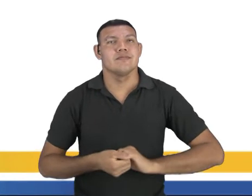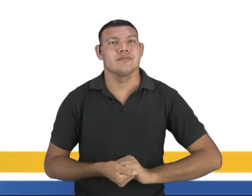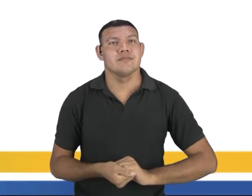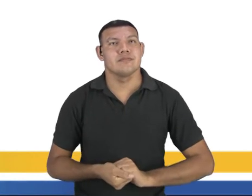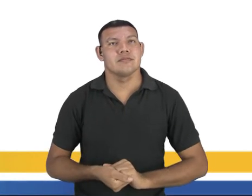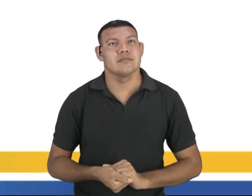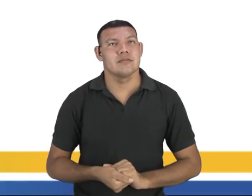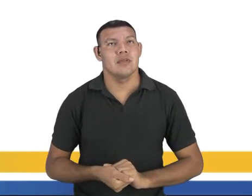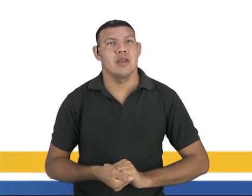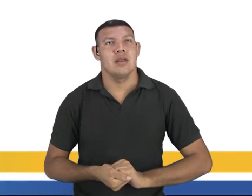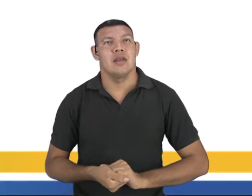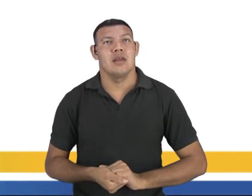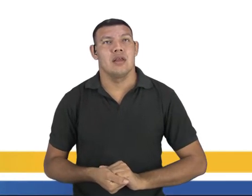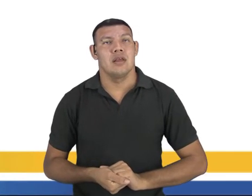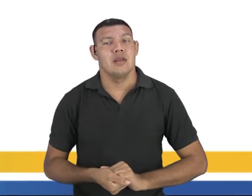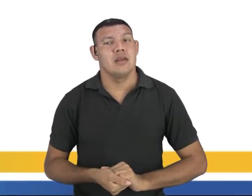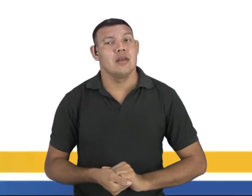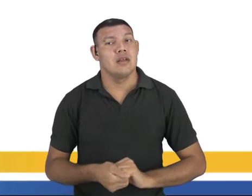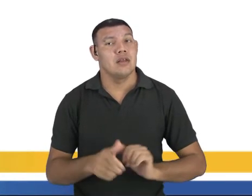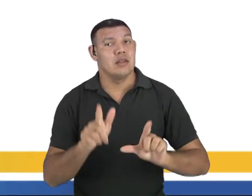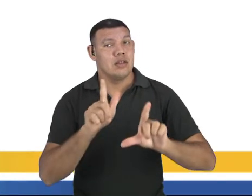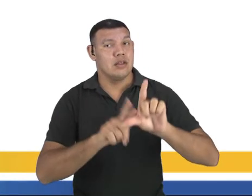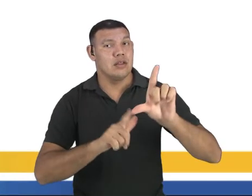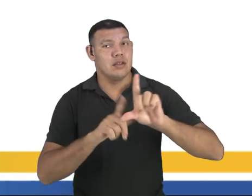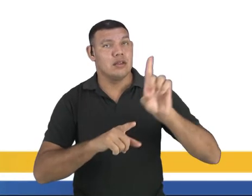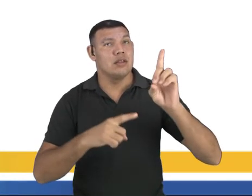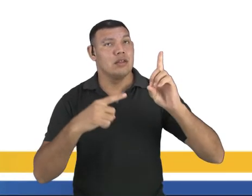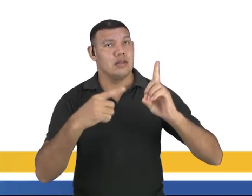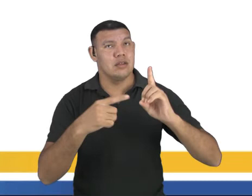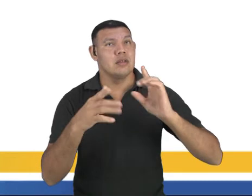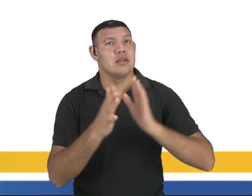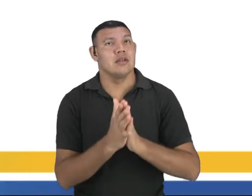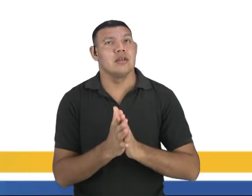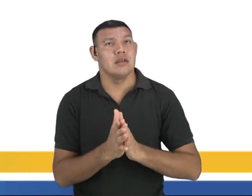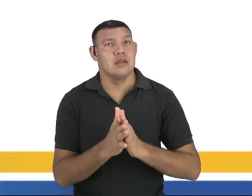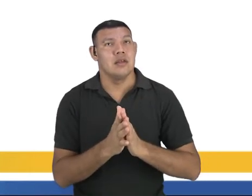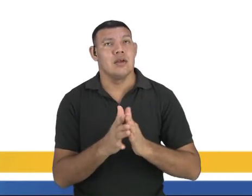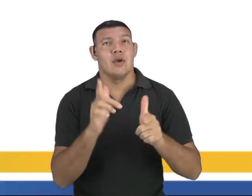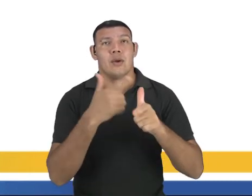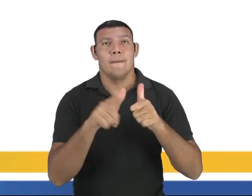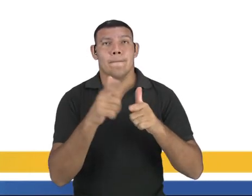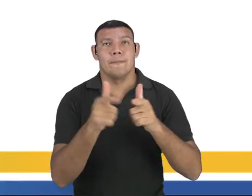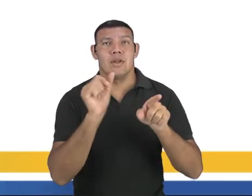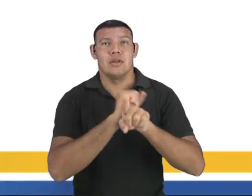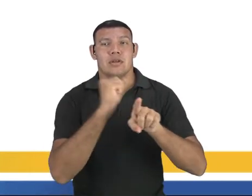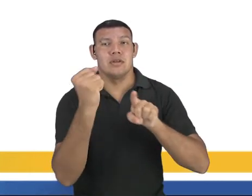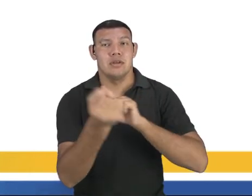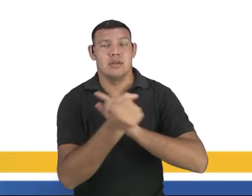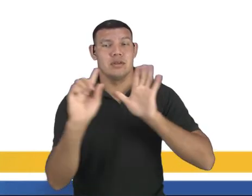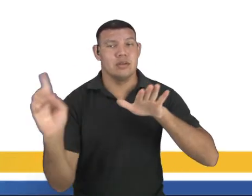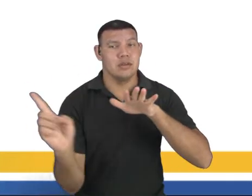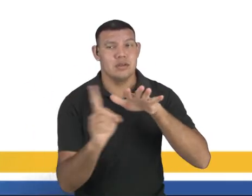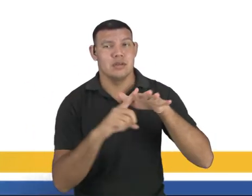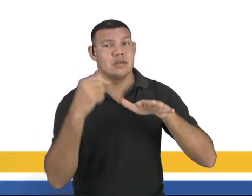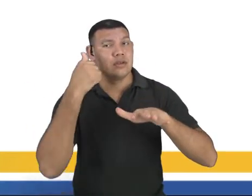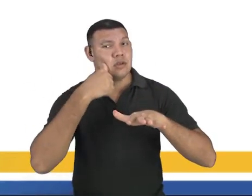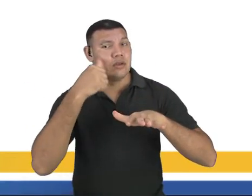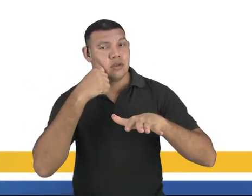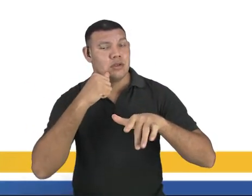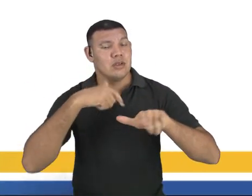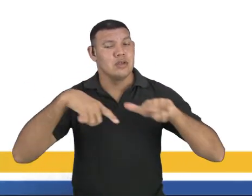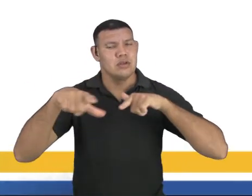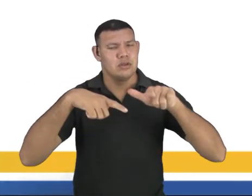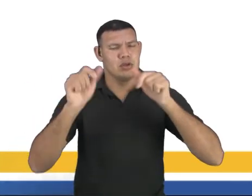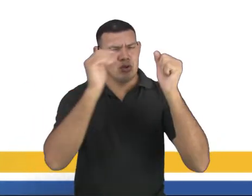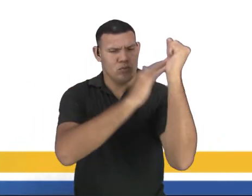Vamos lá. A letra D, ela resalta a questão social da inserção da mulher no mercado de trabalho. Está falando do